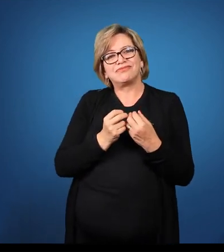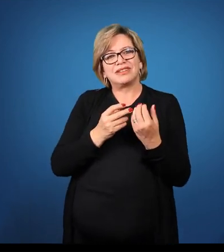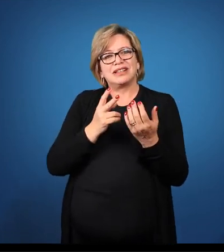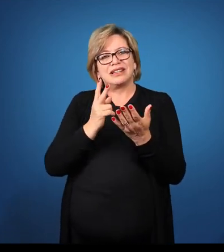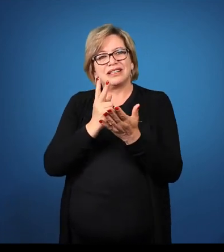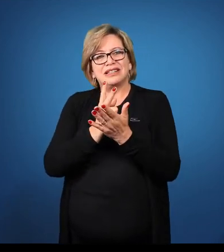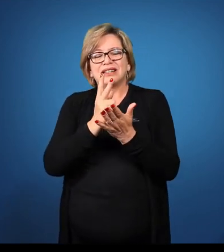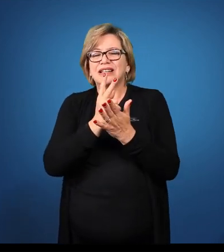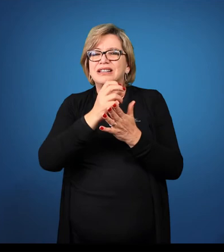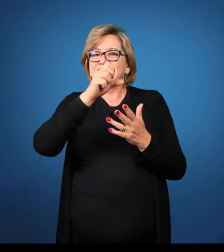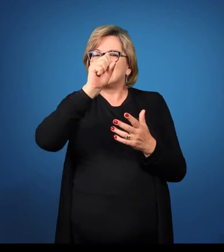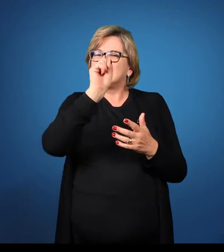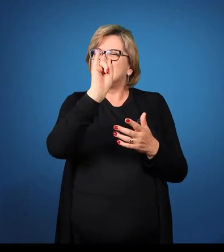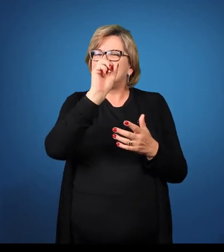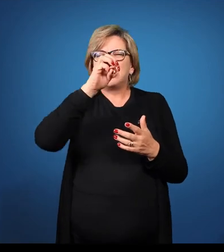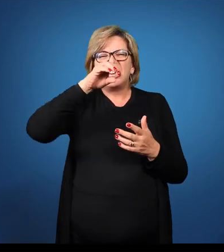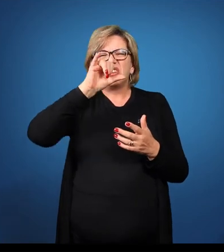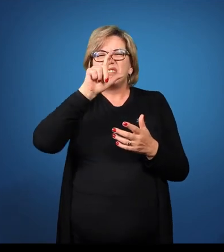Similis.